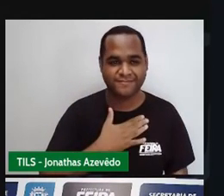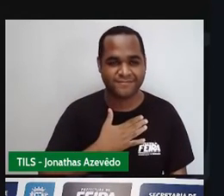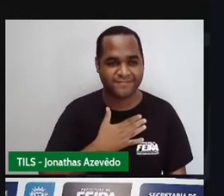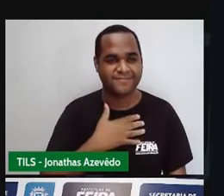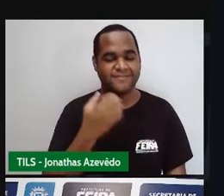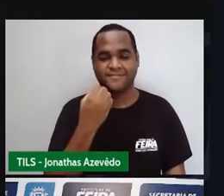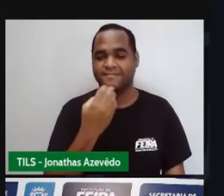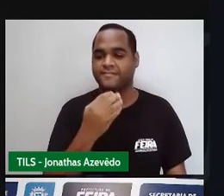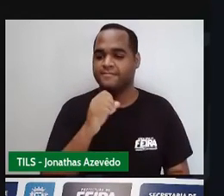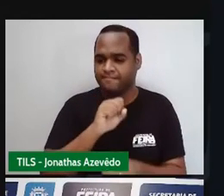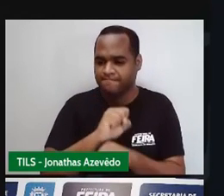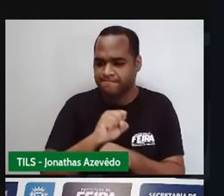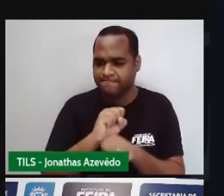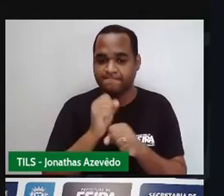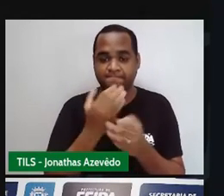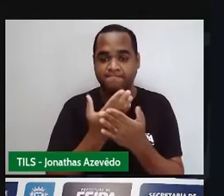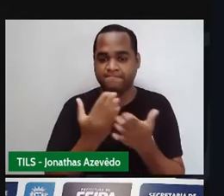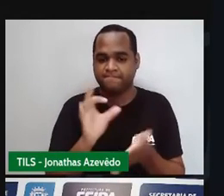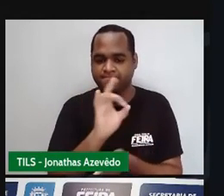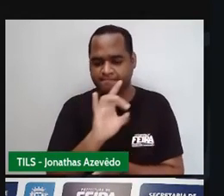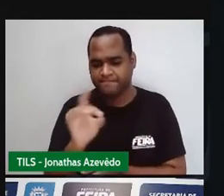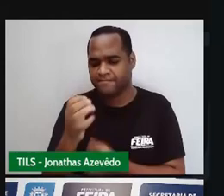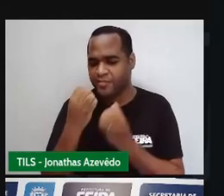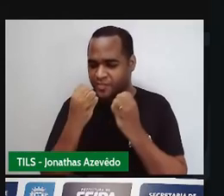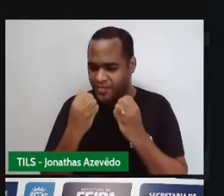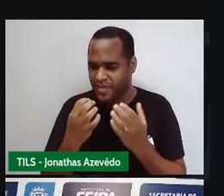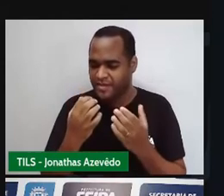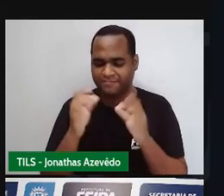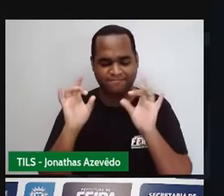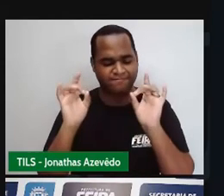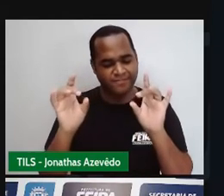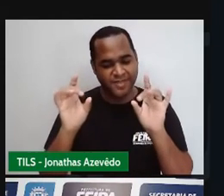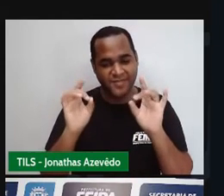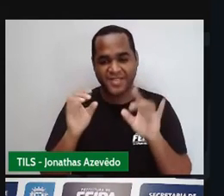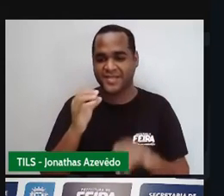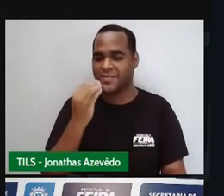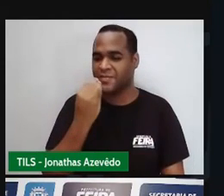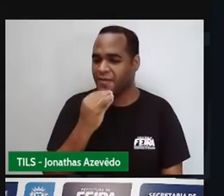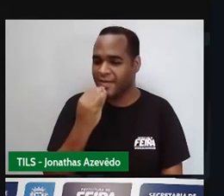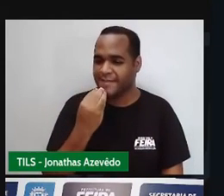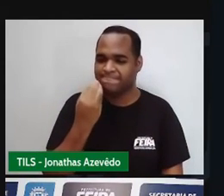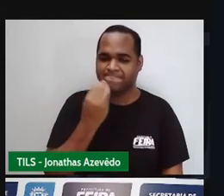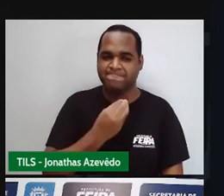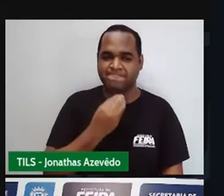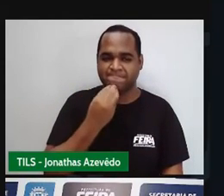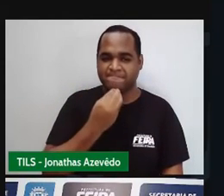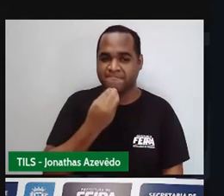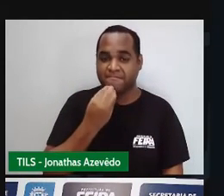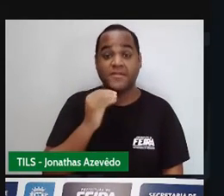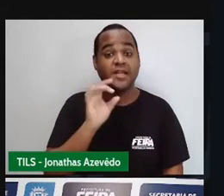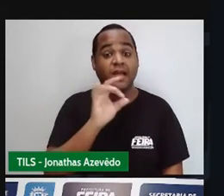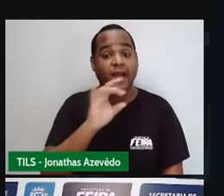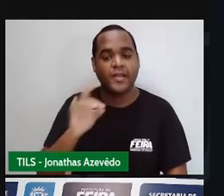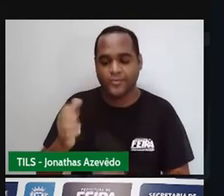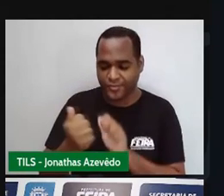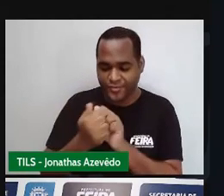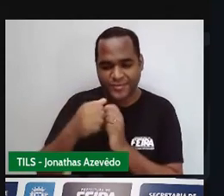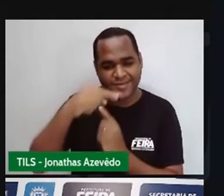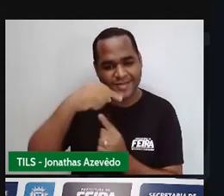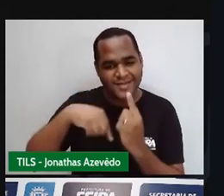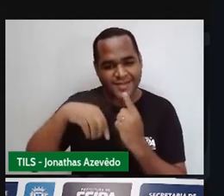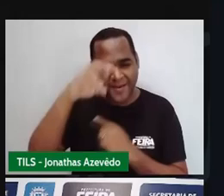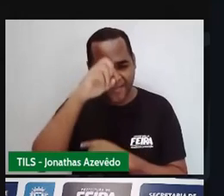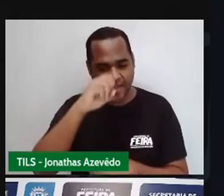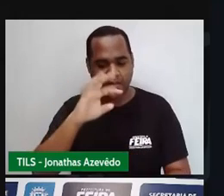realmente espero que sim porque pra mim foi ótimo ter mais essa oportunidade de aprendermos juntos é